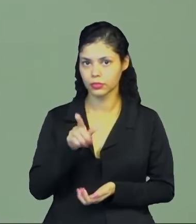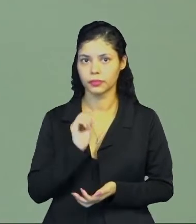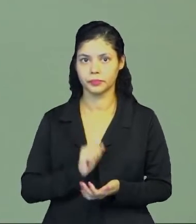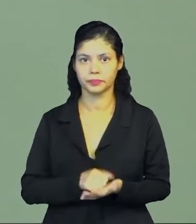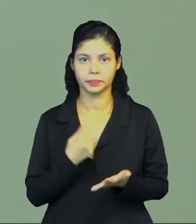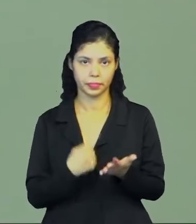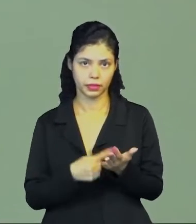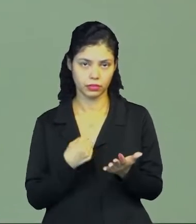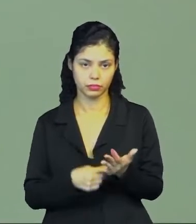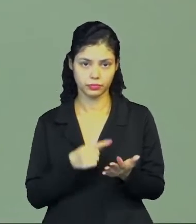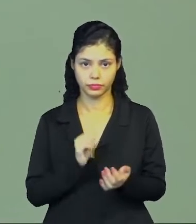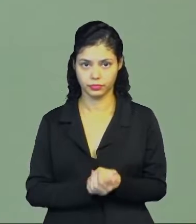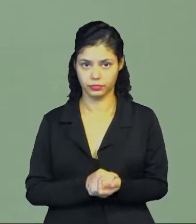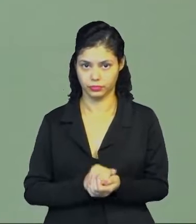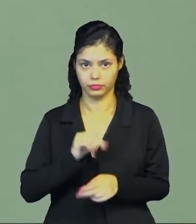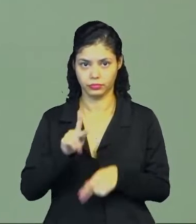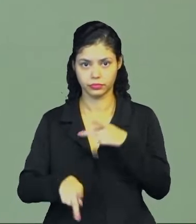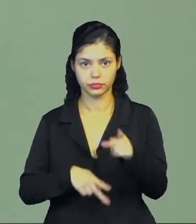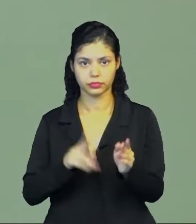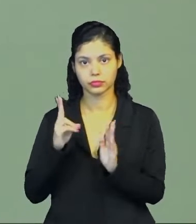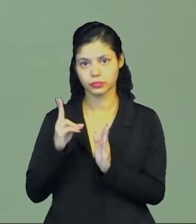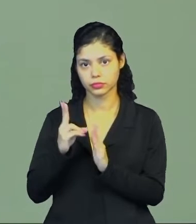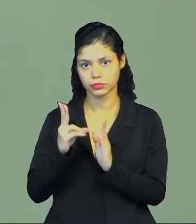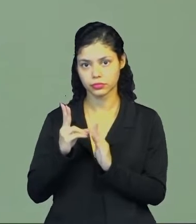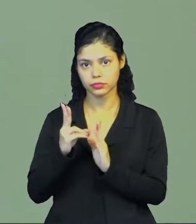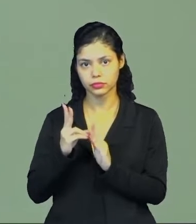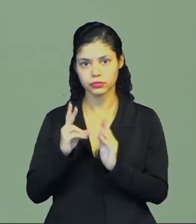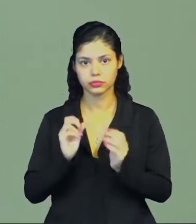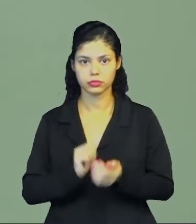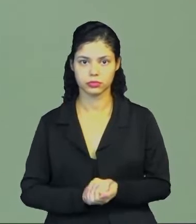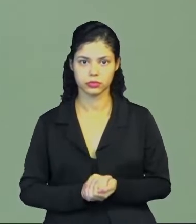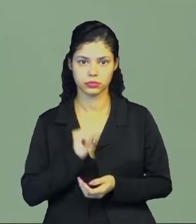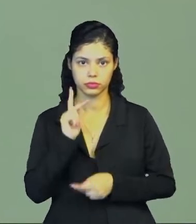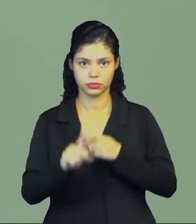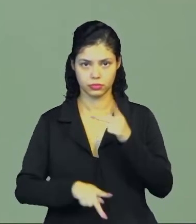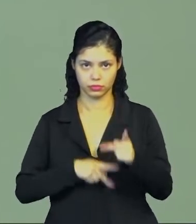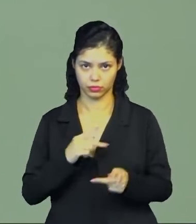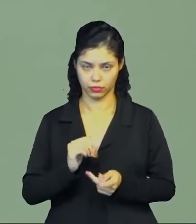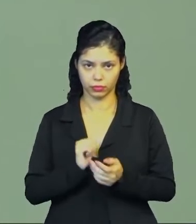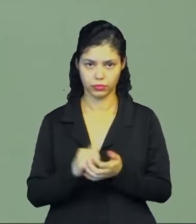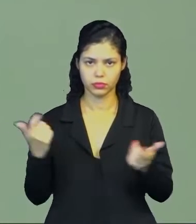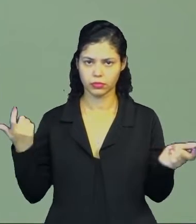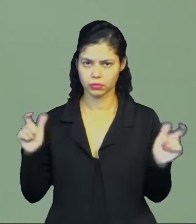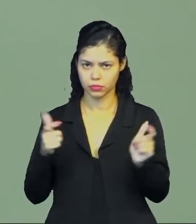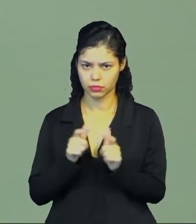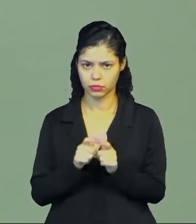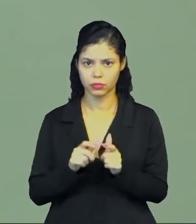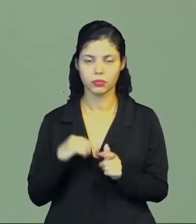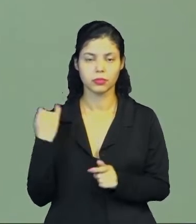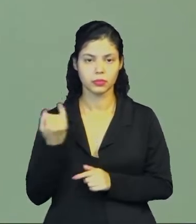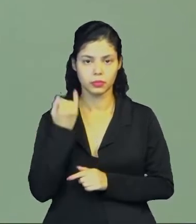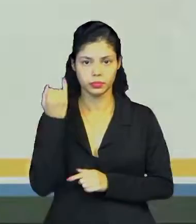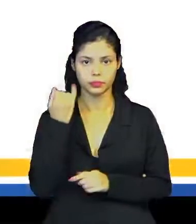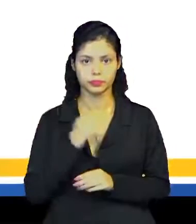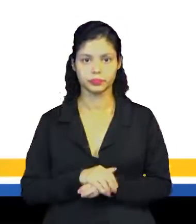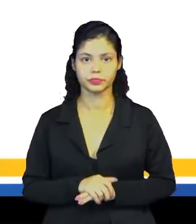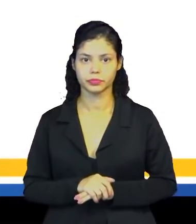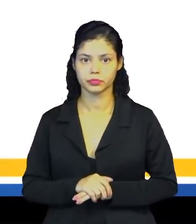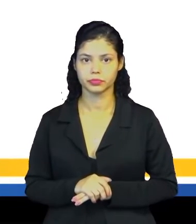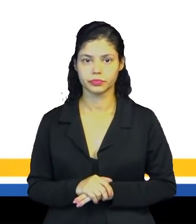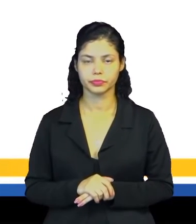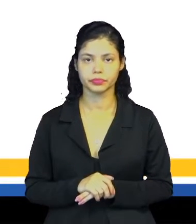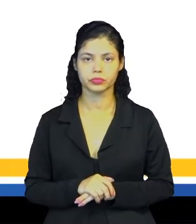ou consideraram o povo indígena um povo de menor importância, tá?